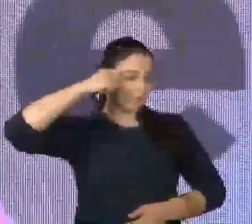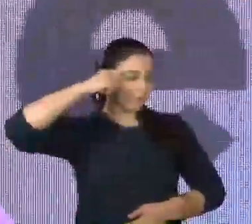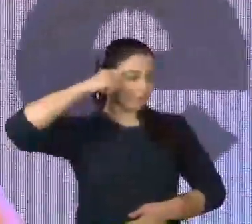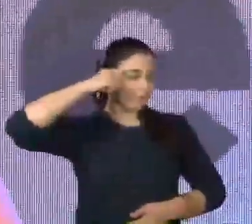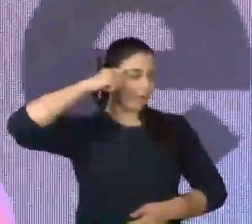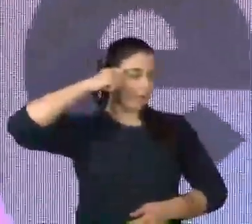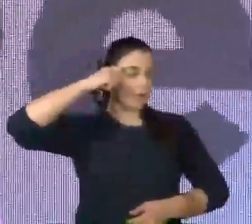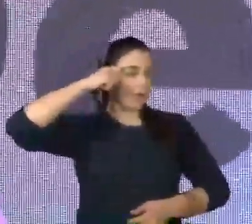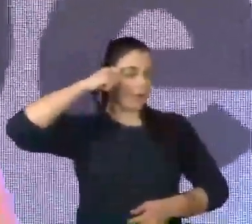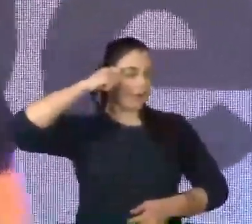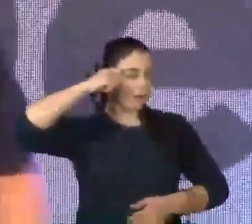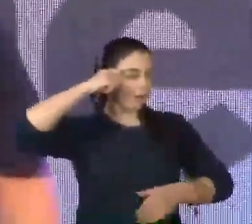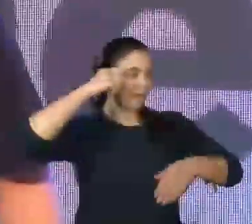bem.